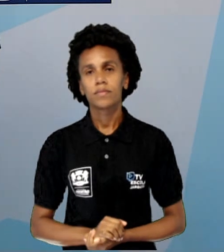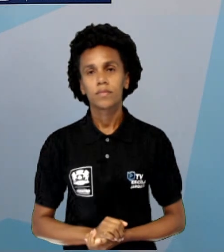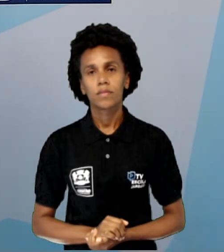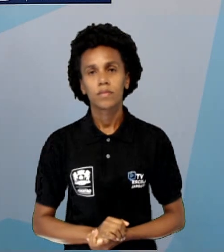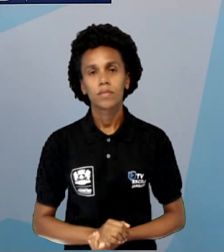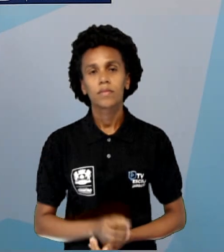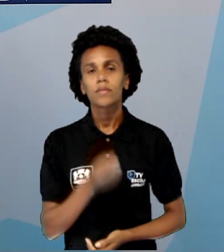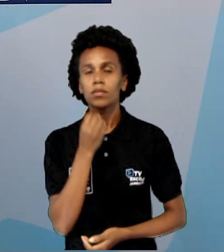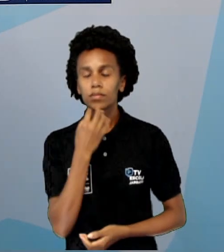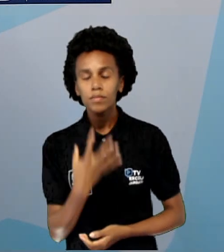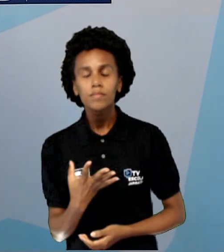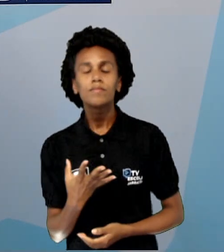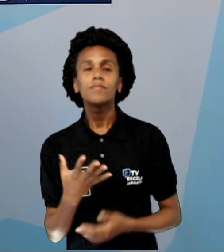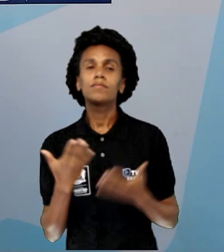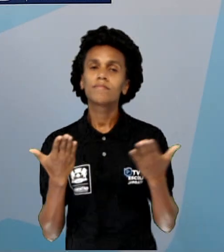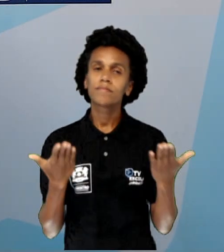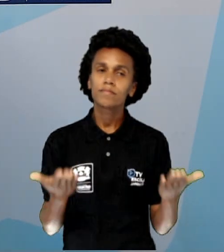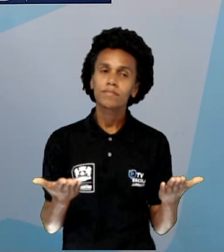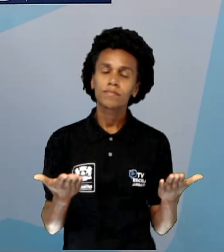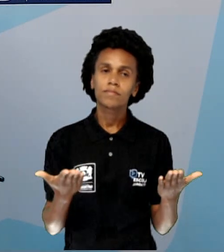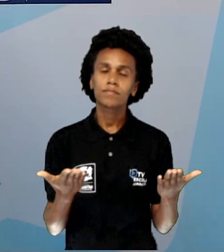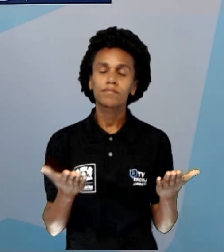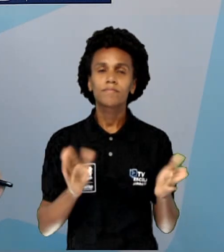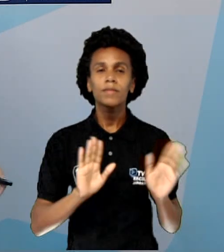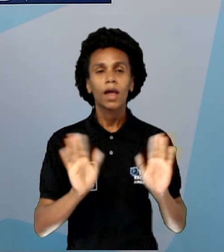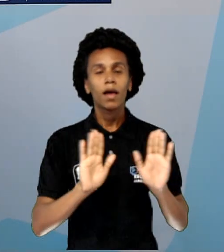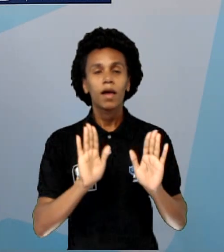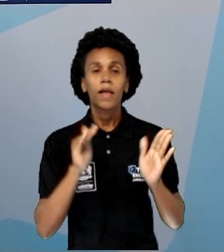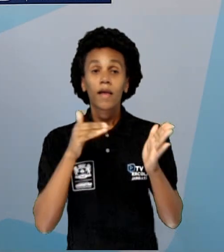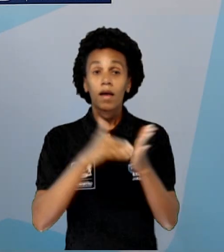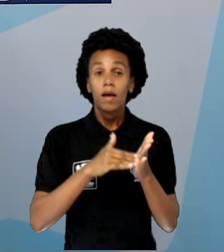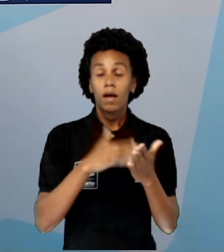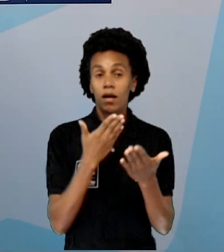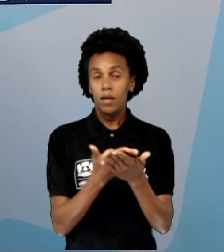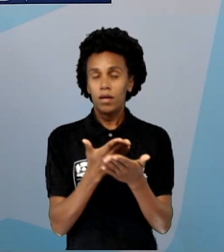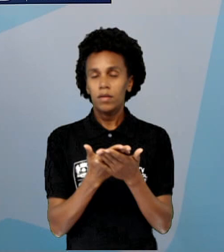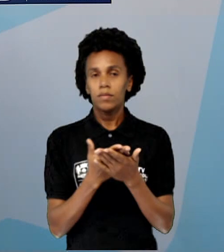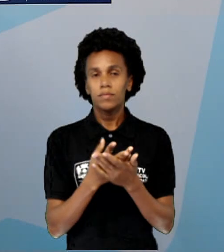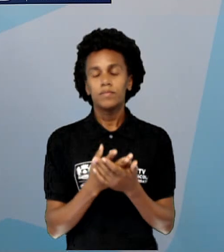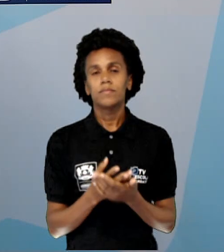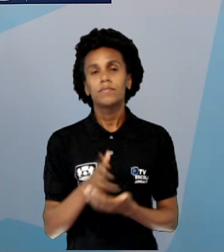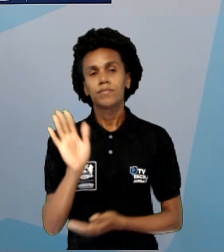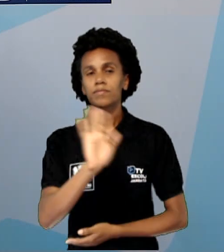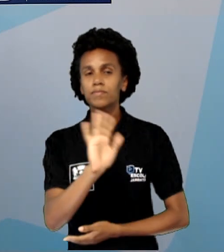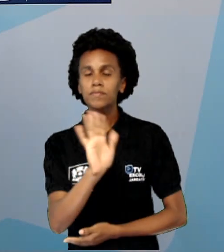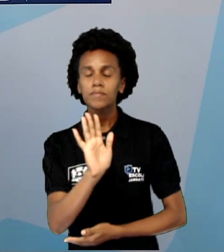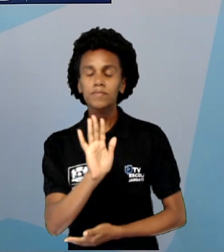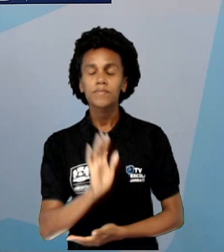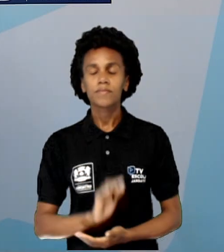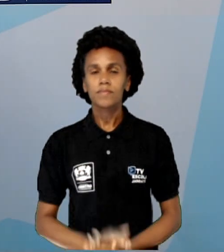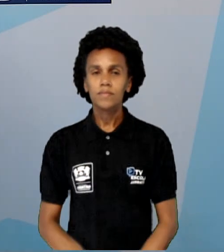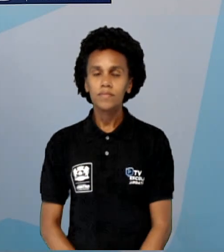Bom, gente, é isso. A gente vai se ver na próxima aula e eu vejo vocês lá. Até mais!